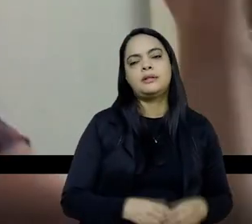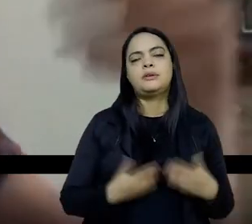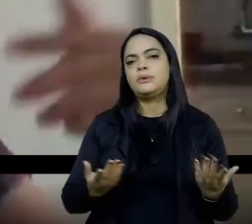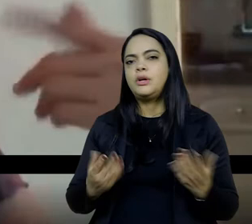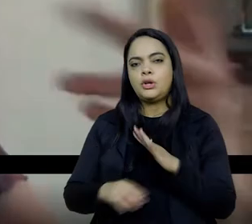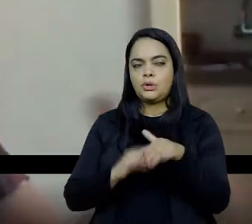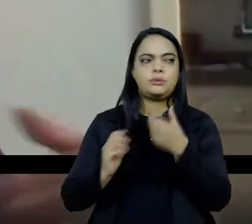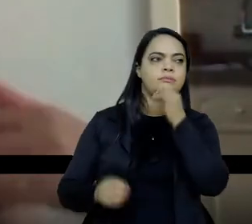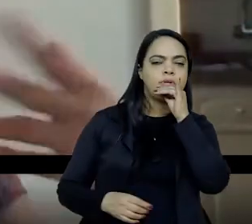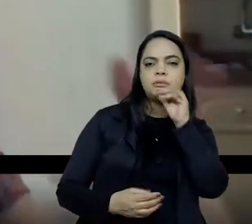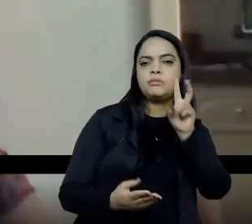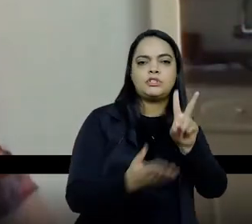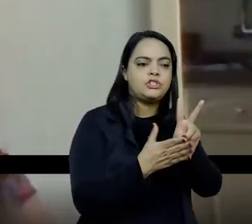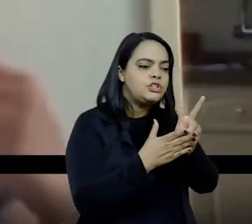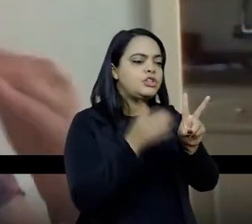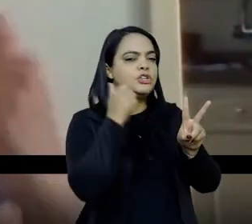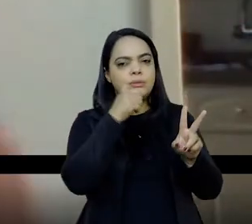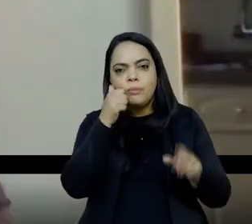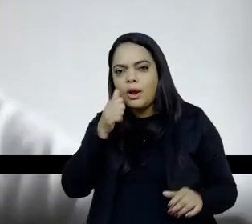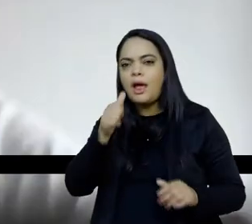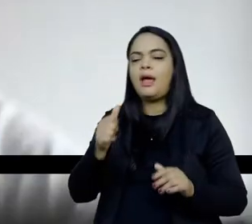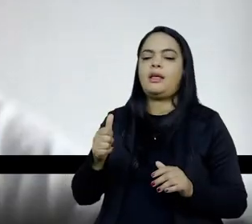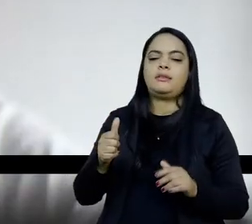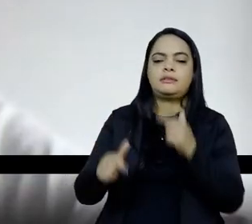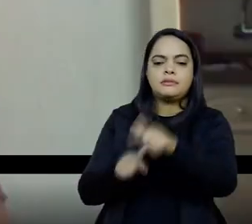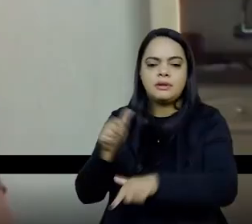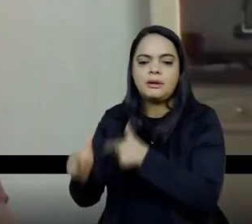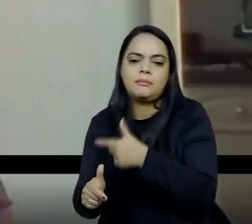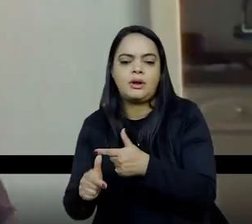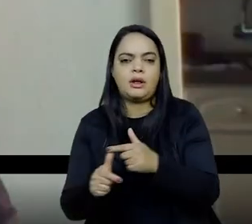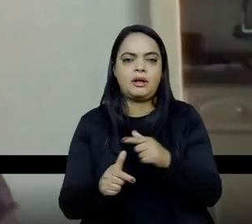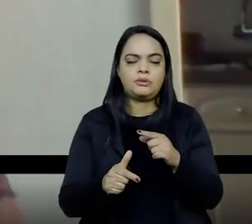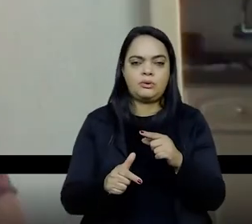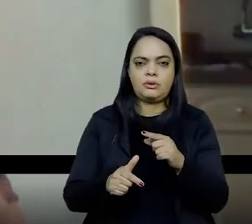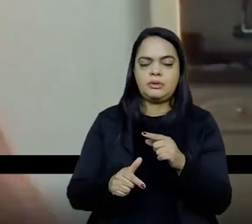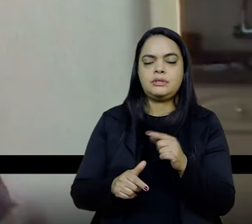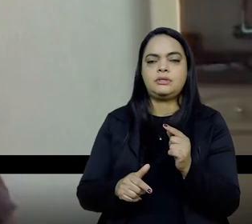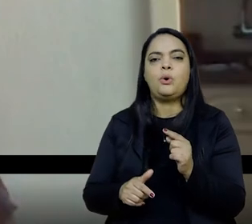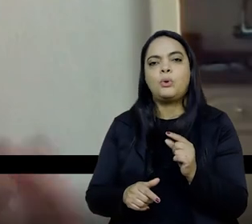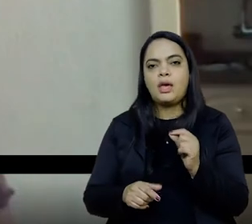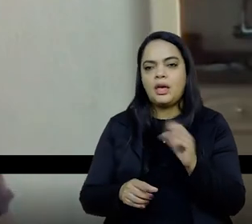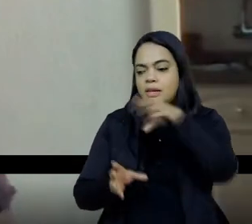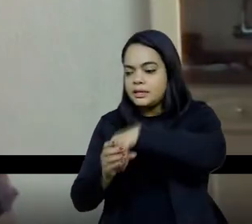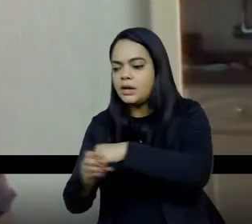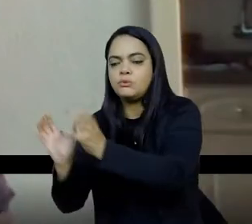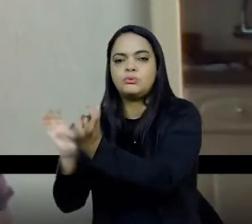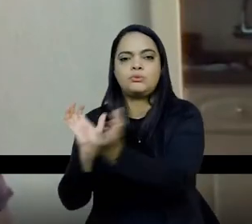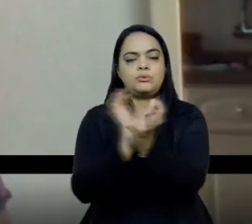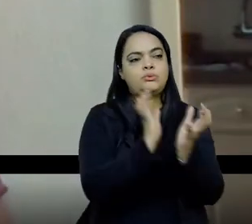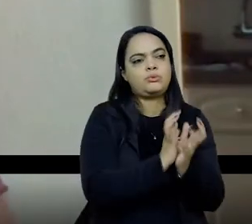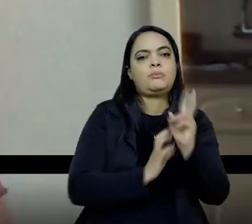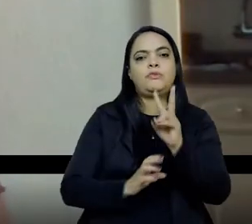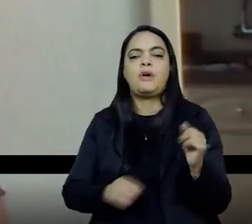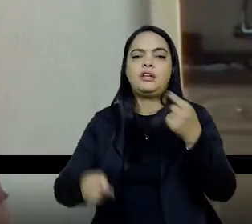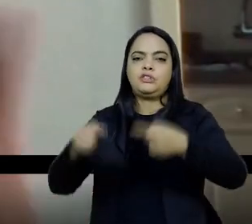indígenas, mulheres, trabalhadores, a gente implementa como padrão as interseccionalidades, que é o